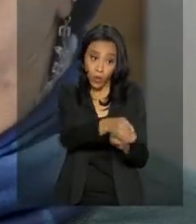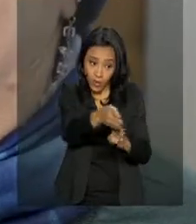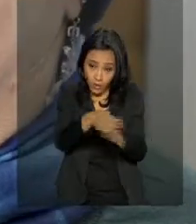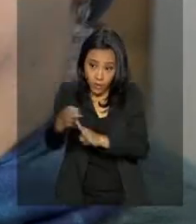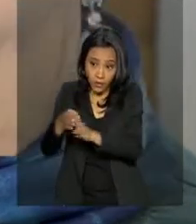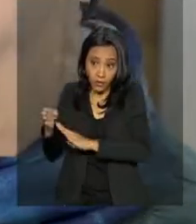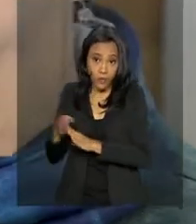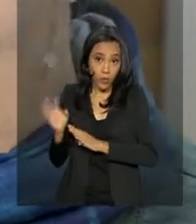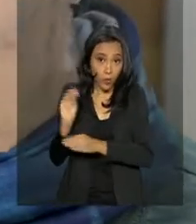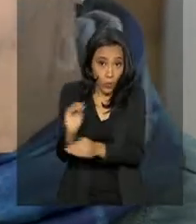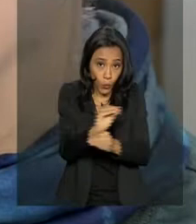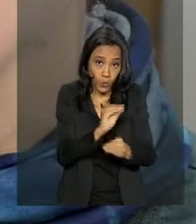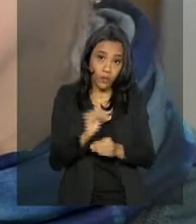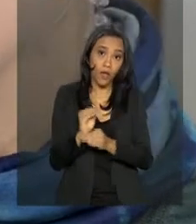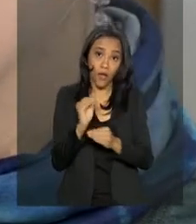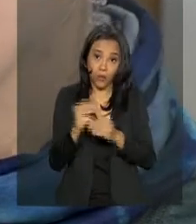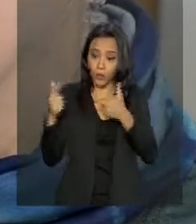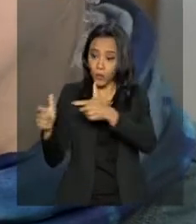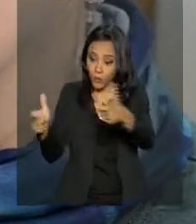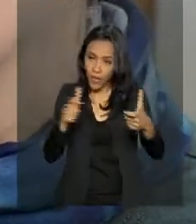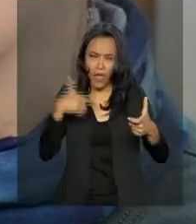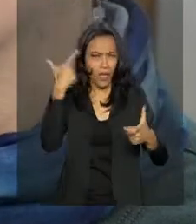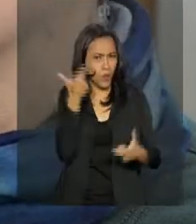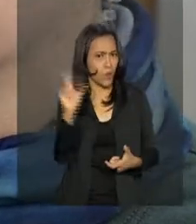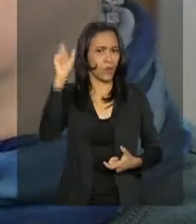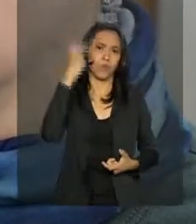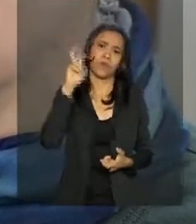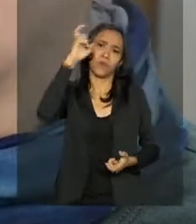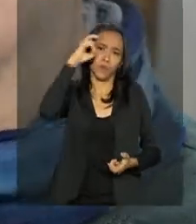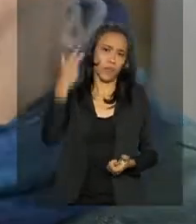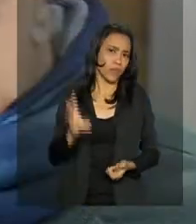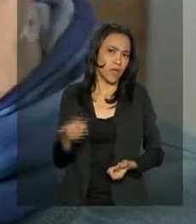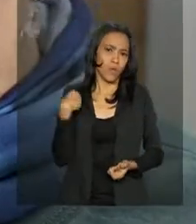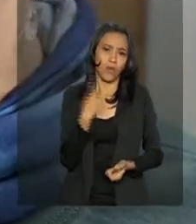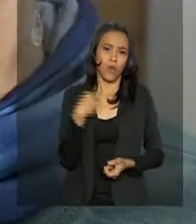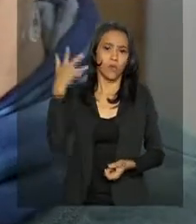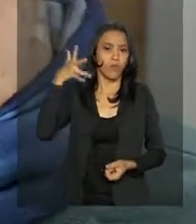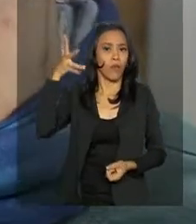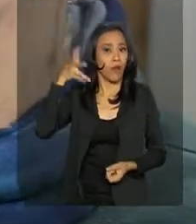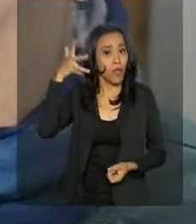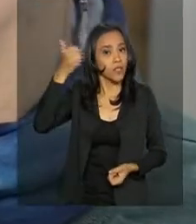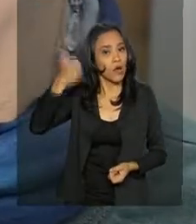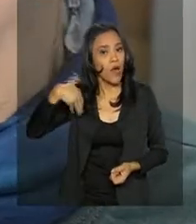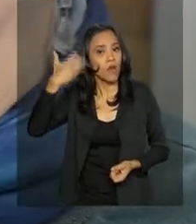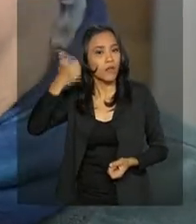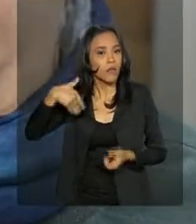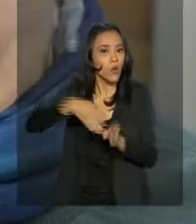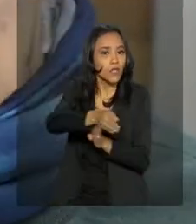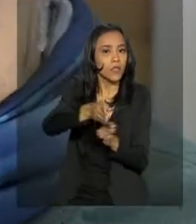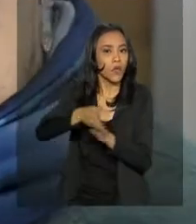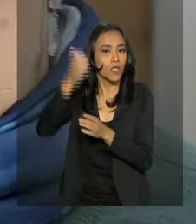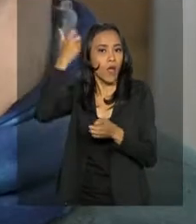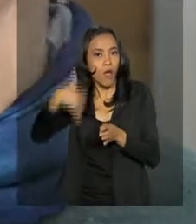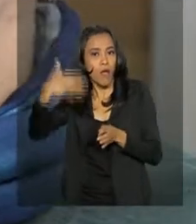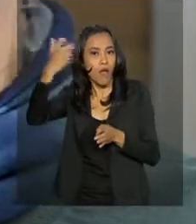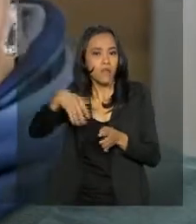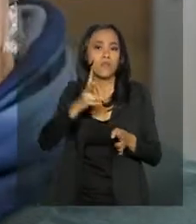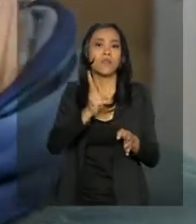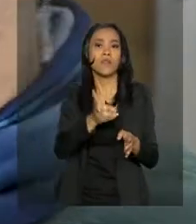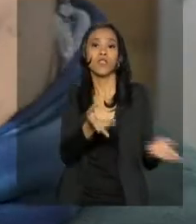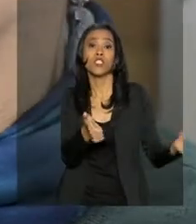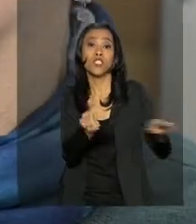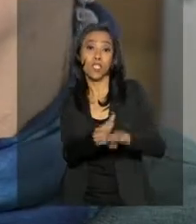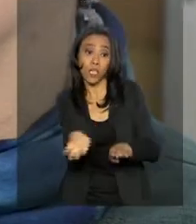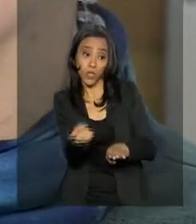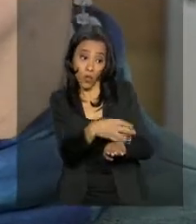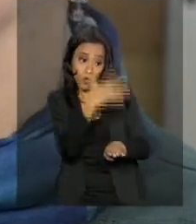os funcionários, que são chineses, é uma outra cultura. Então a gente sempre faz palestras. Cada vez que chega uma leva de trabalhadores, a gente tem